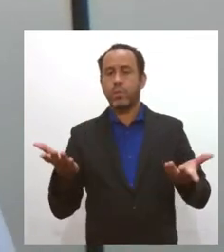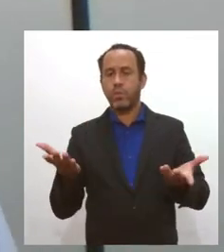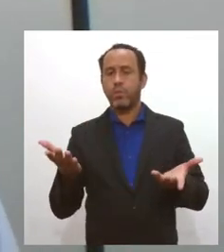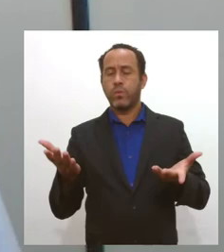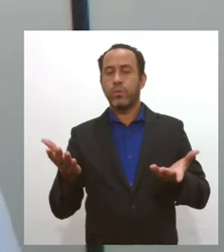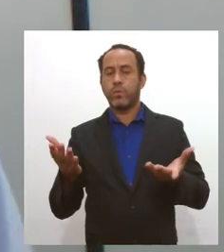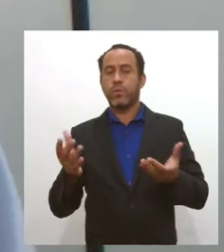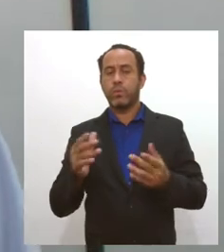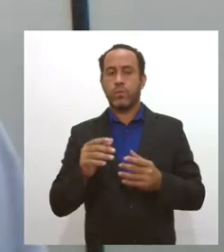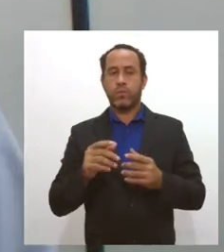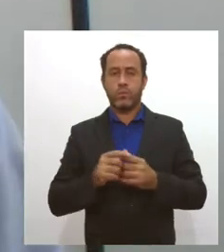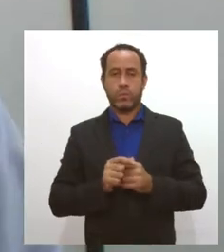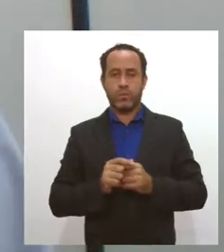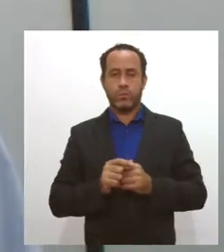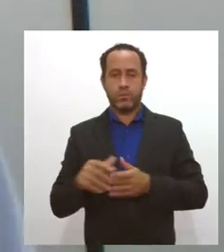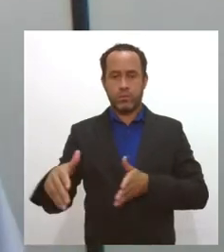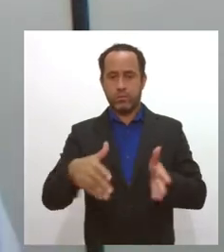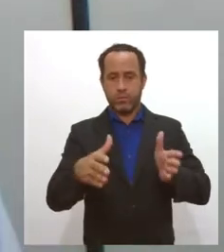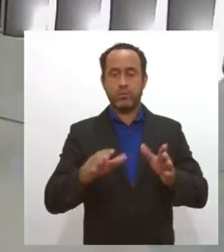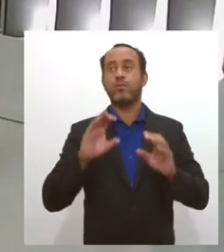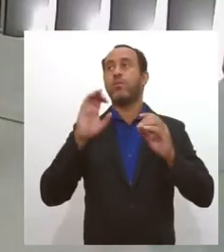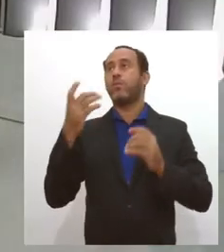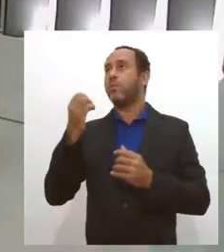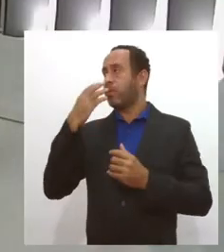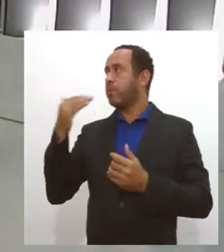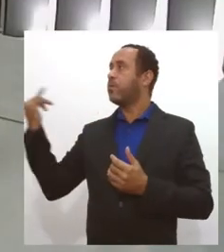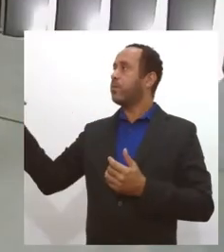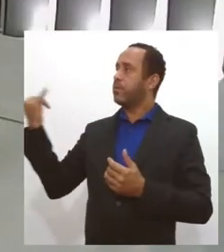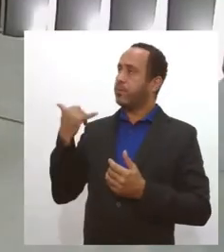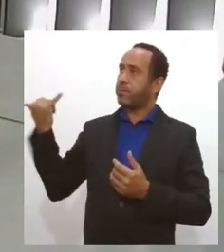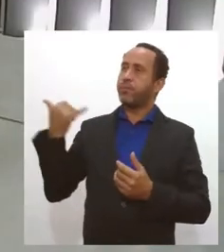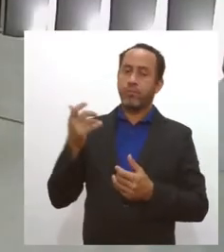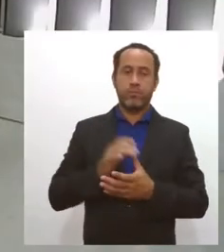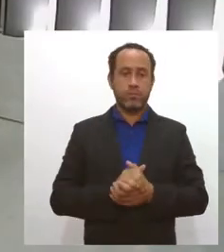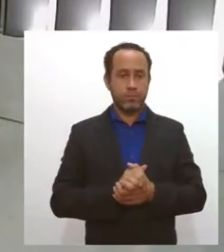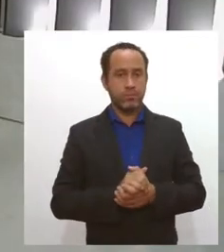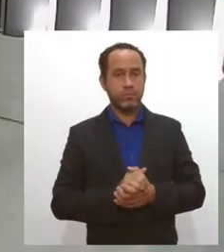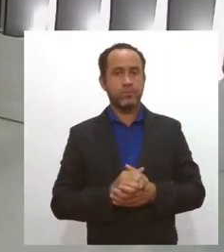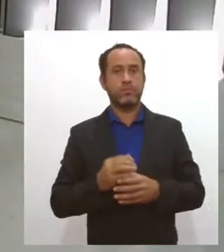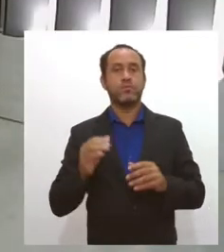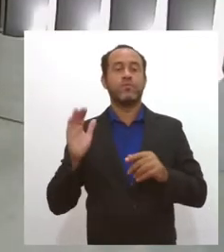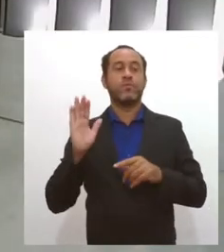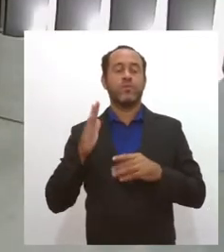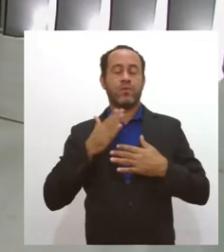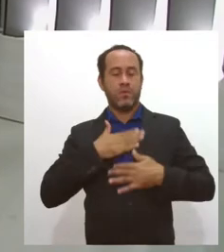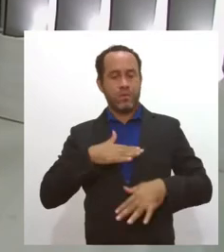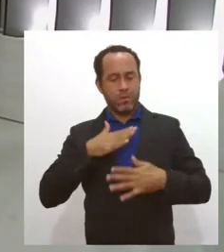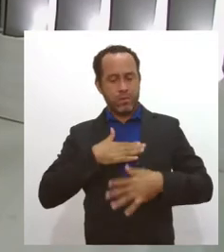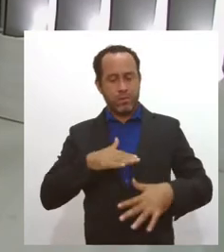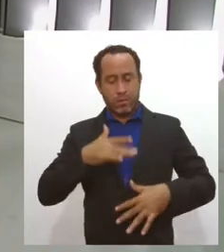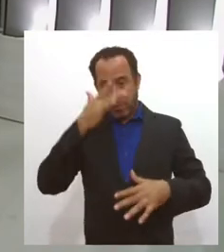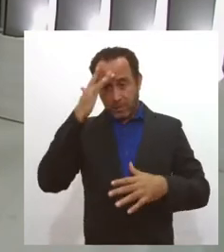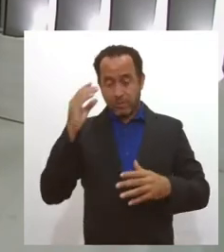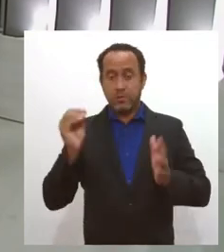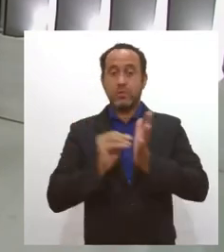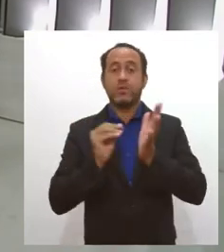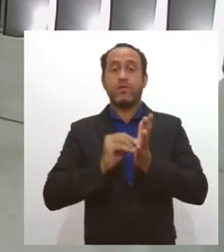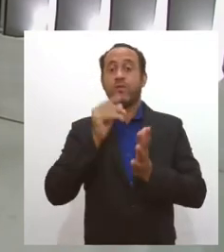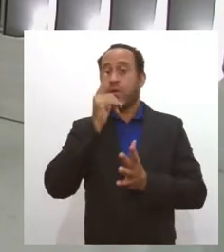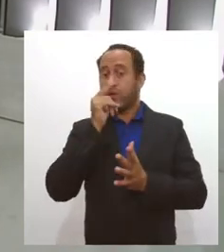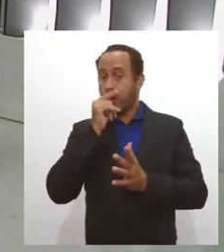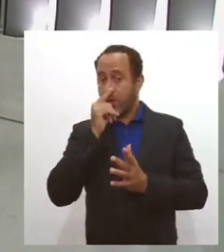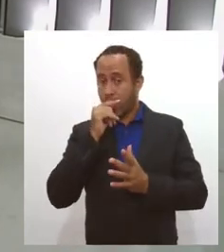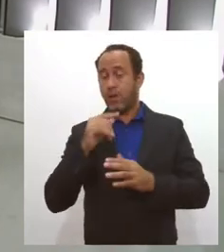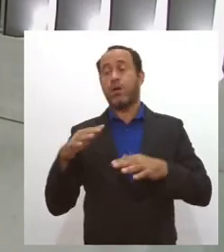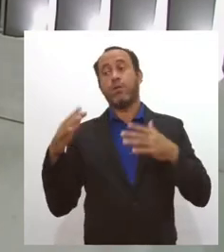canal. Com certeza, né Paulo, como você mesmo já disse vai trazer um alívio para o Sertão Sergipano principalmente para muitas famílias daqui